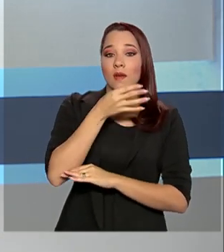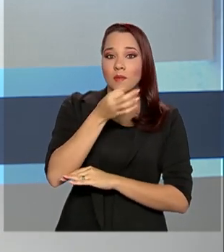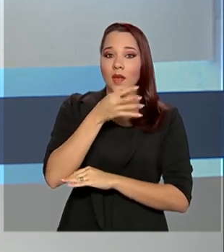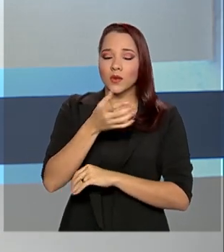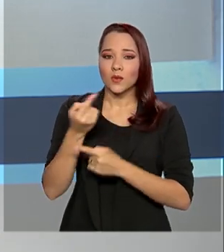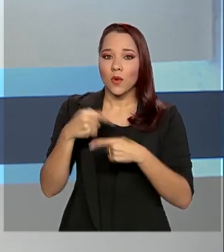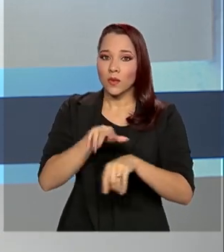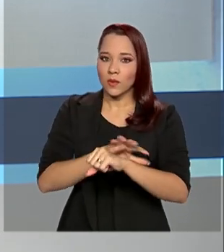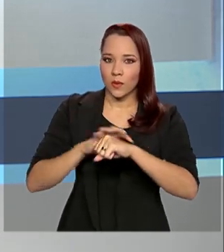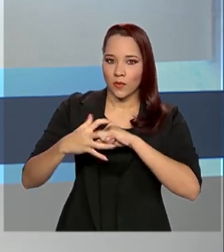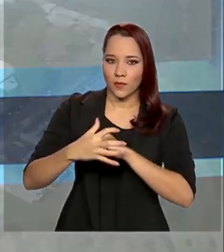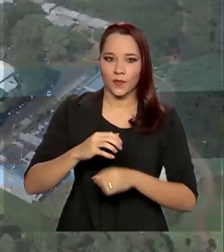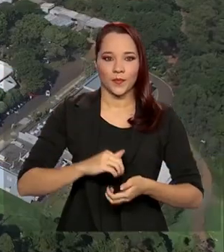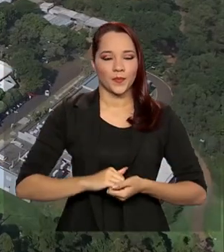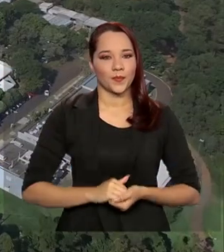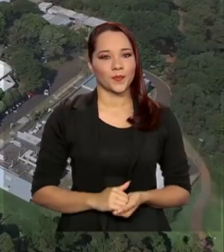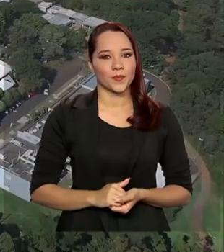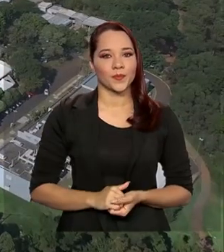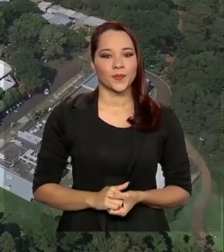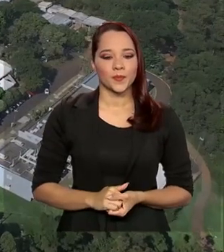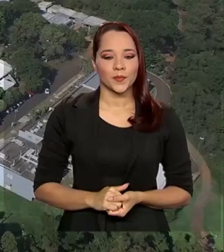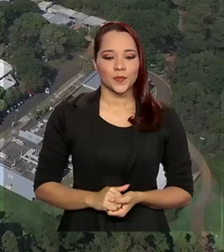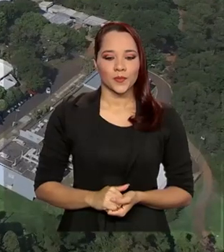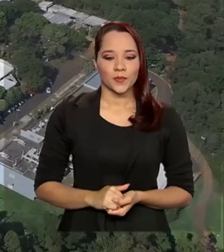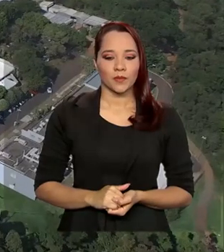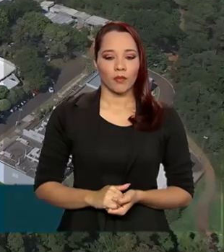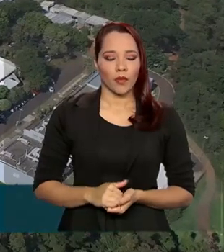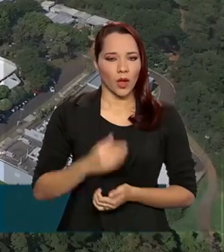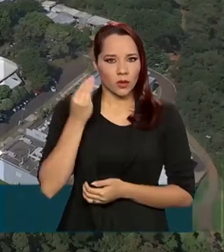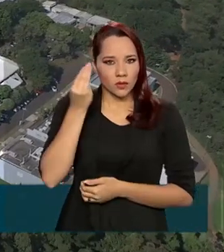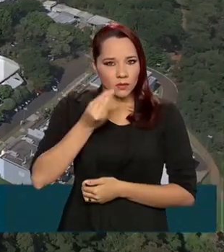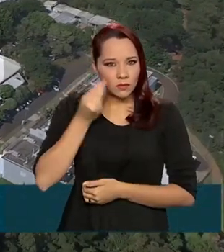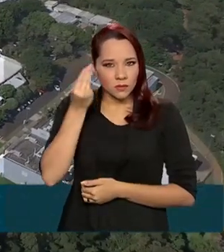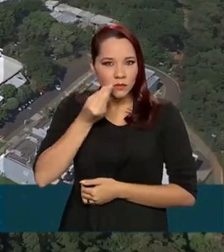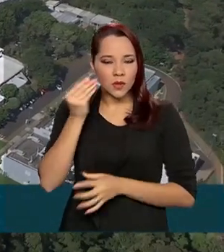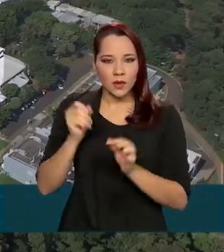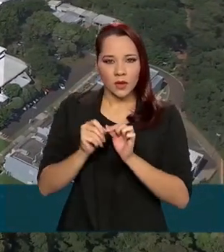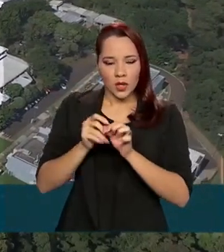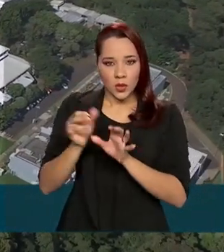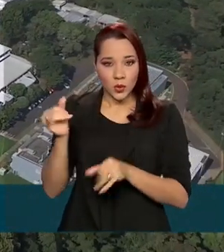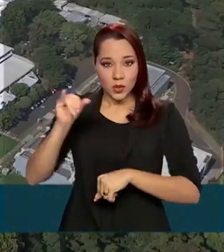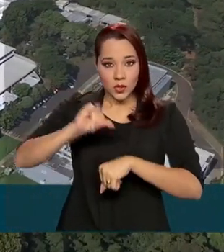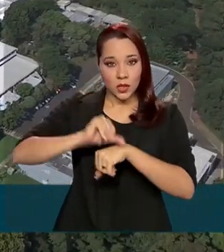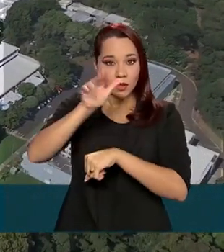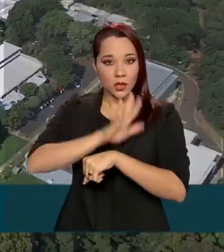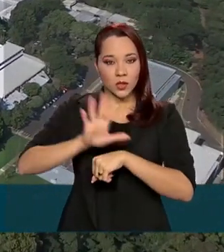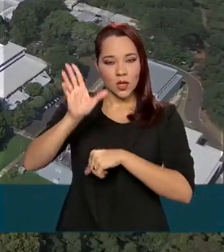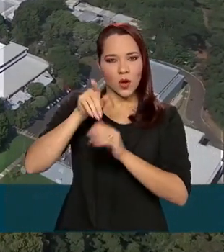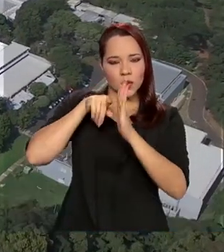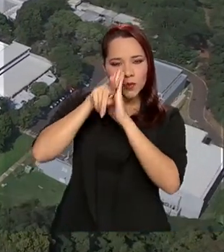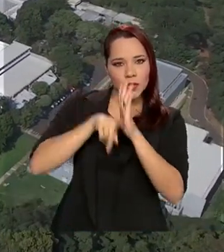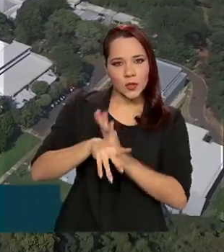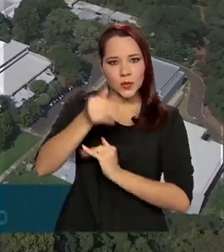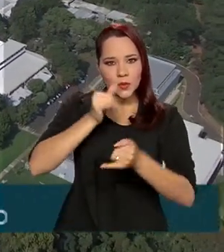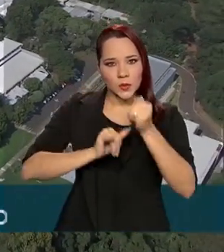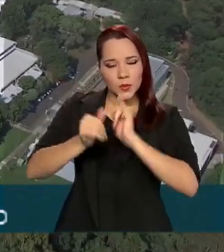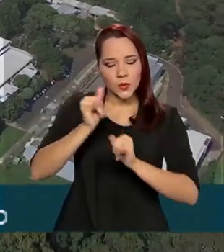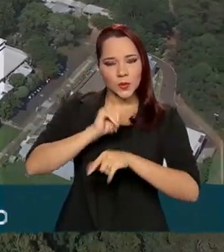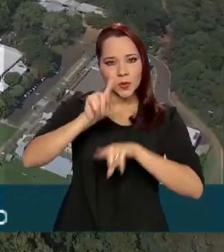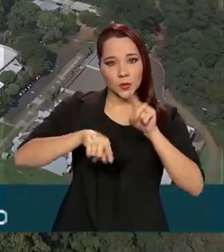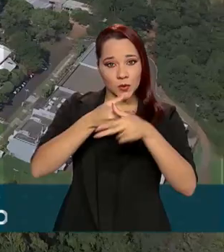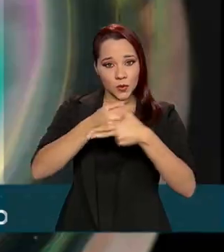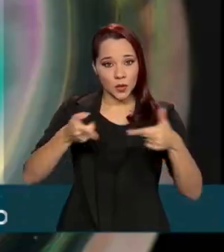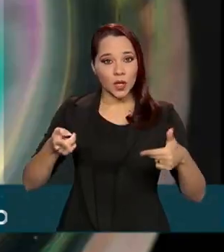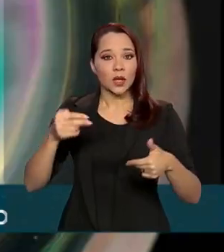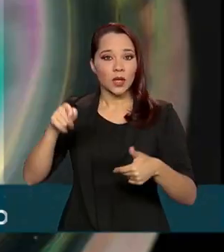para a Covid-19. O experimento, realizado no Centro Nacional de Pesquisa em Energia e Materiais, em